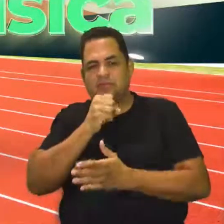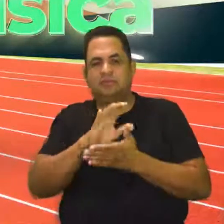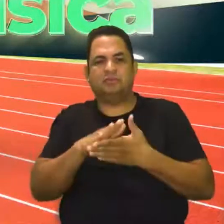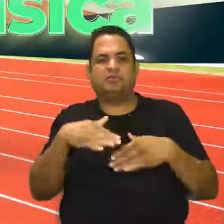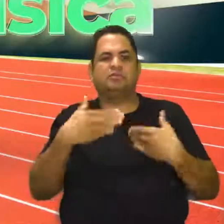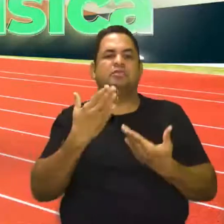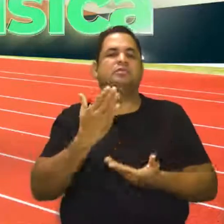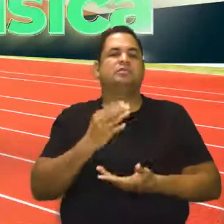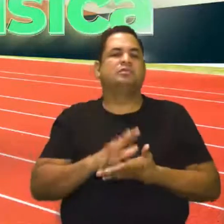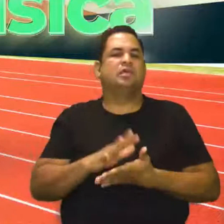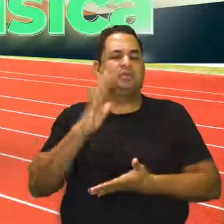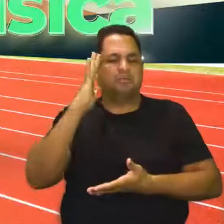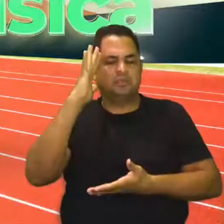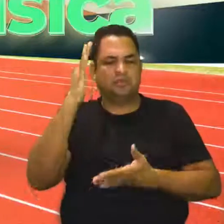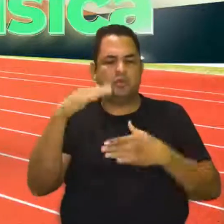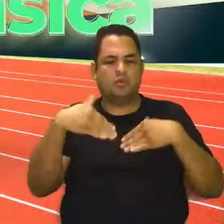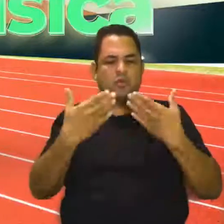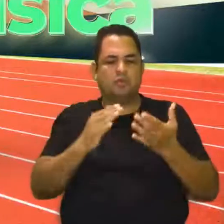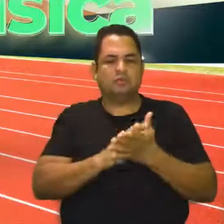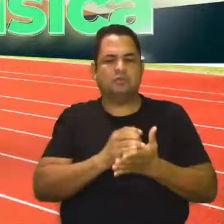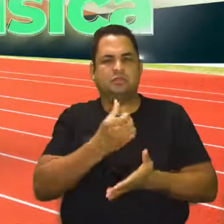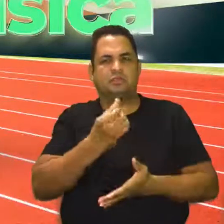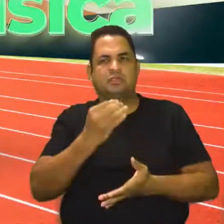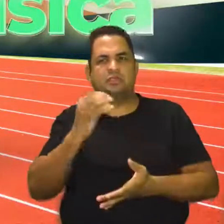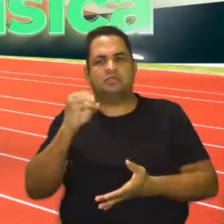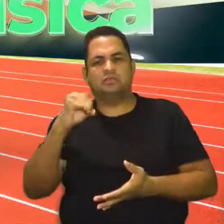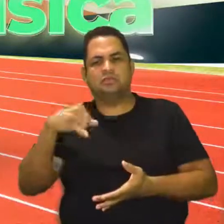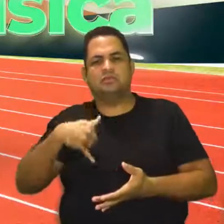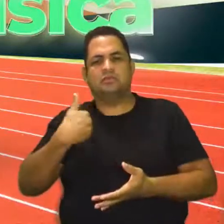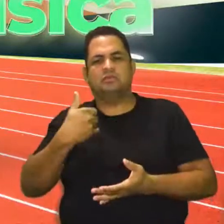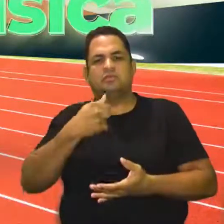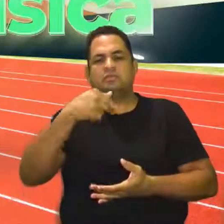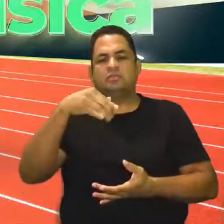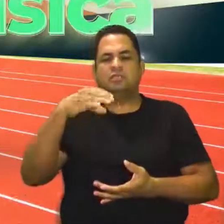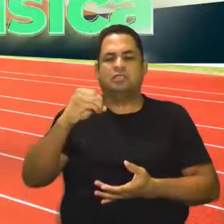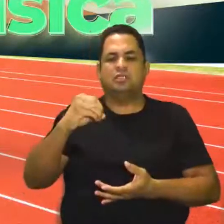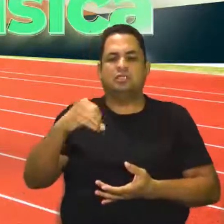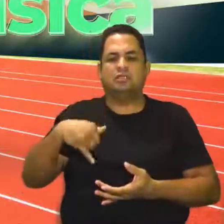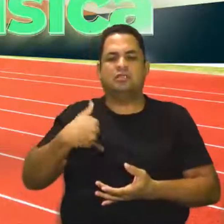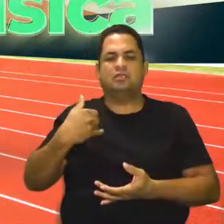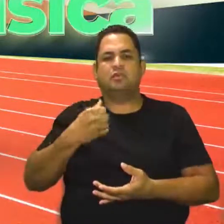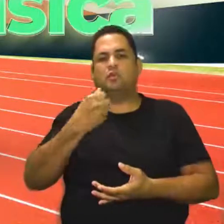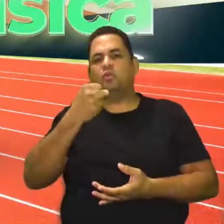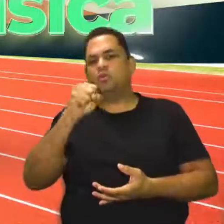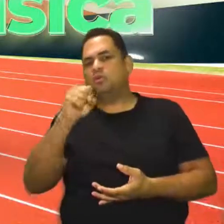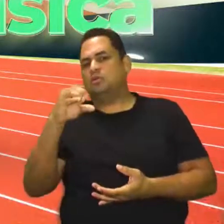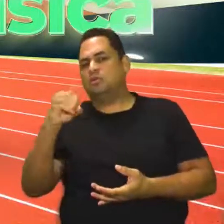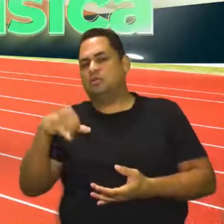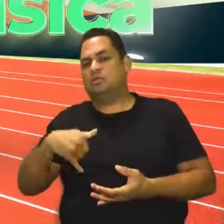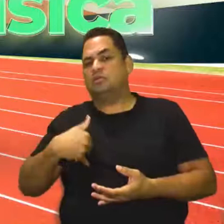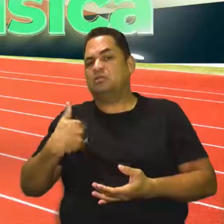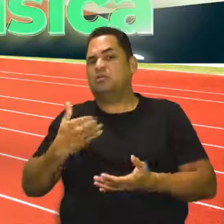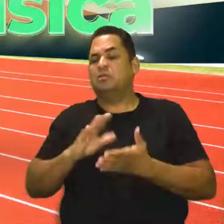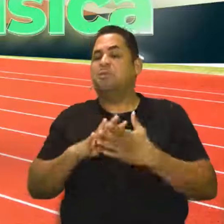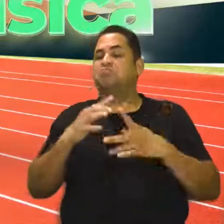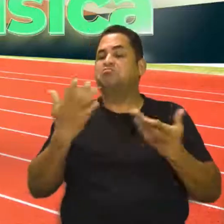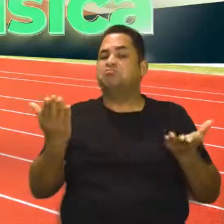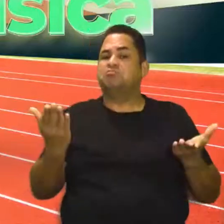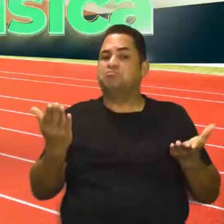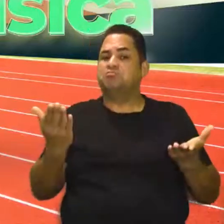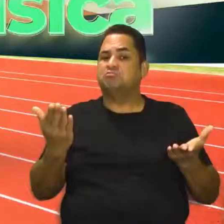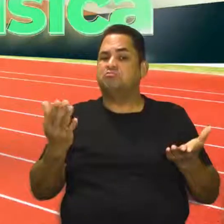você já se imaginou quando você estiver com 60 anos, com 70, com 80, com 90, com 100, por que não?